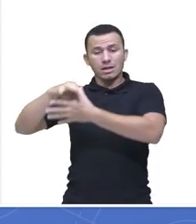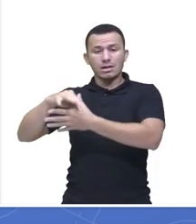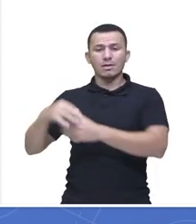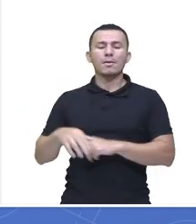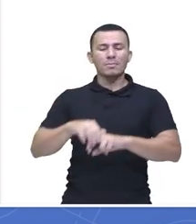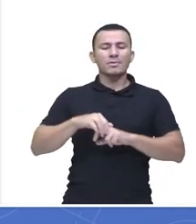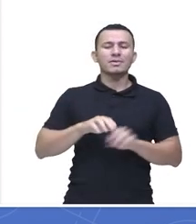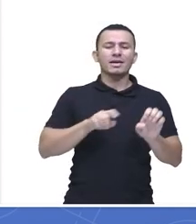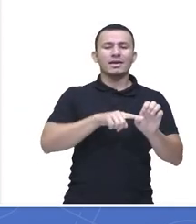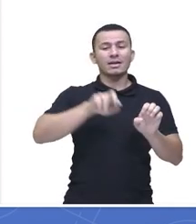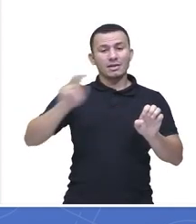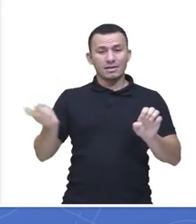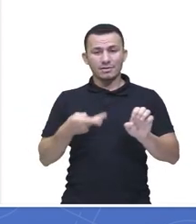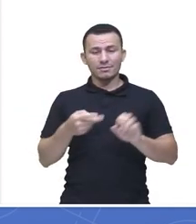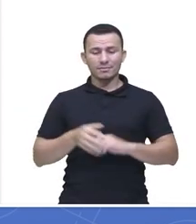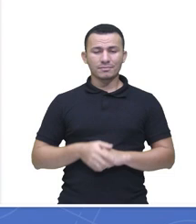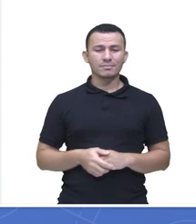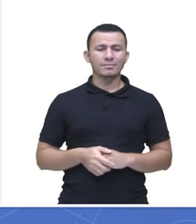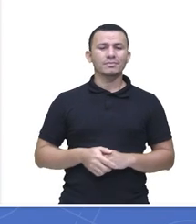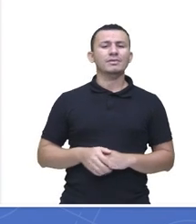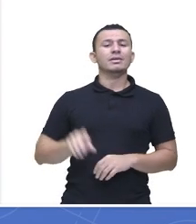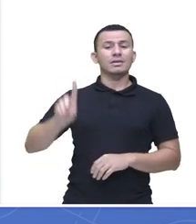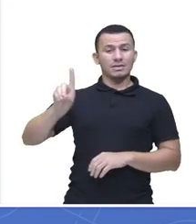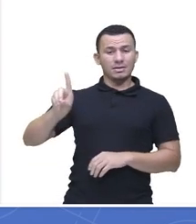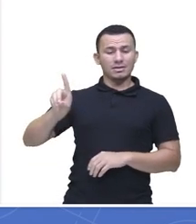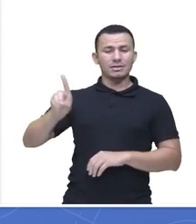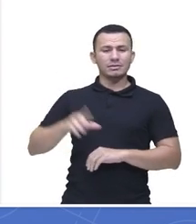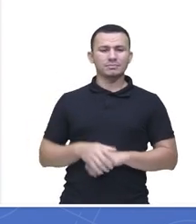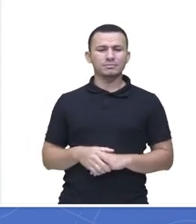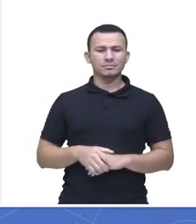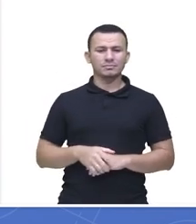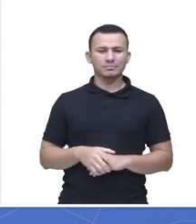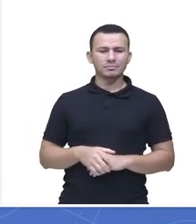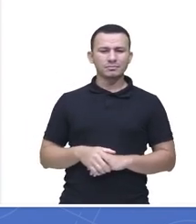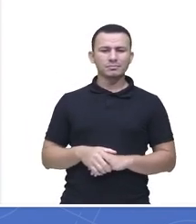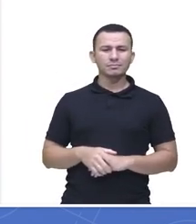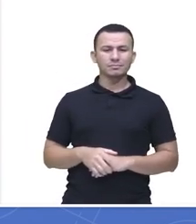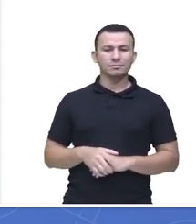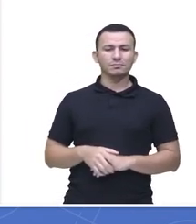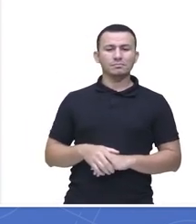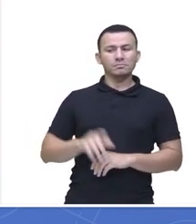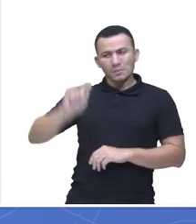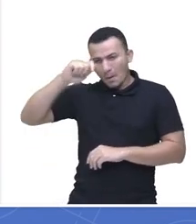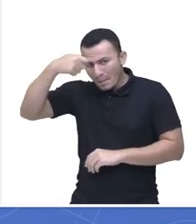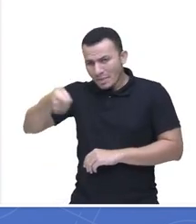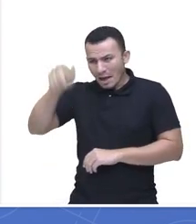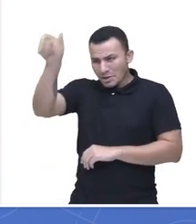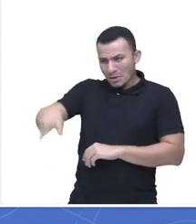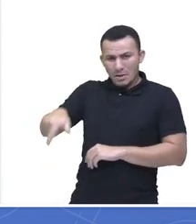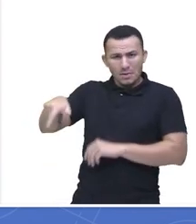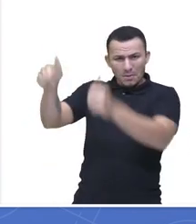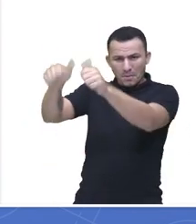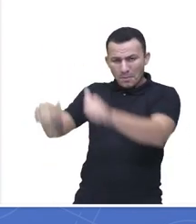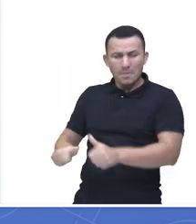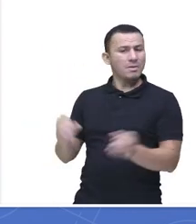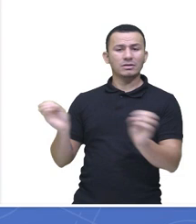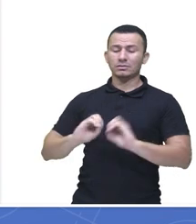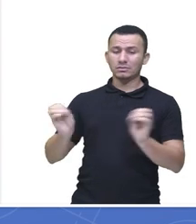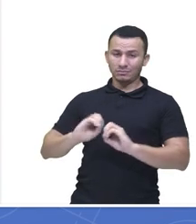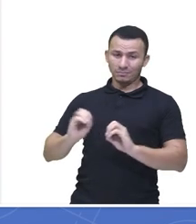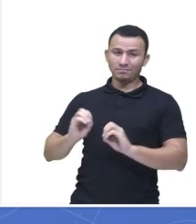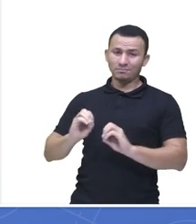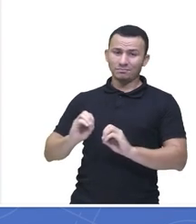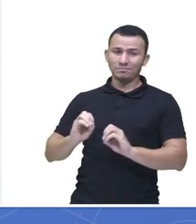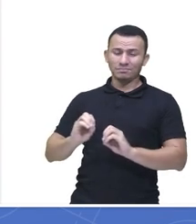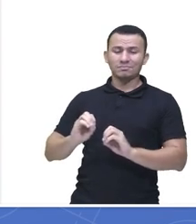E, incorreta. Letra D diz o seguinte, Putin não fez nenhuma homenagem a Stalin, tá bom, gente? Então, aí é uma